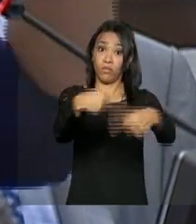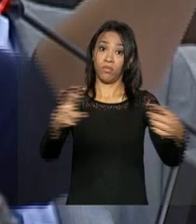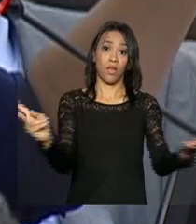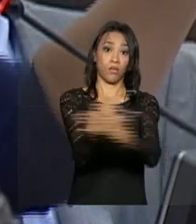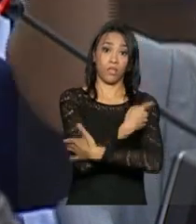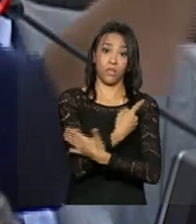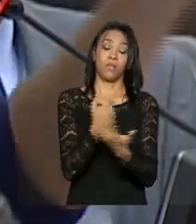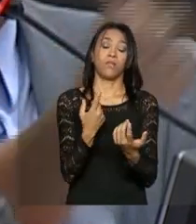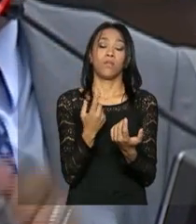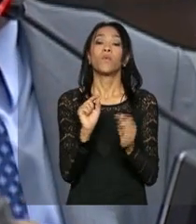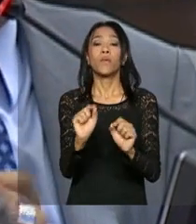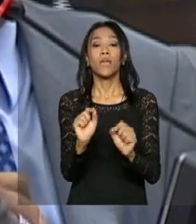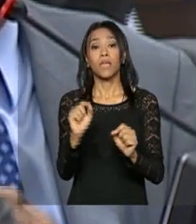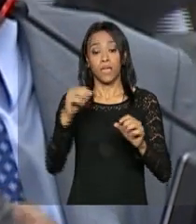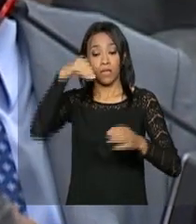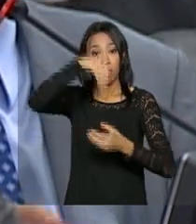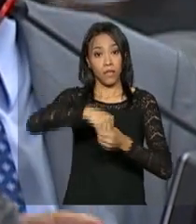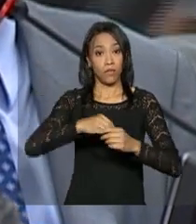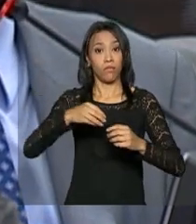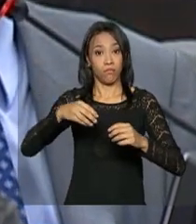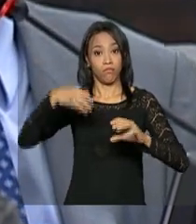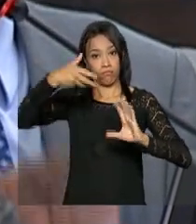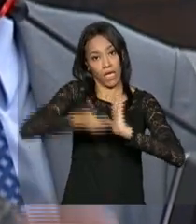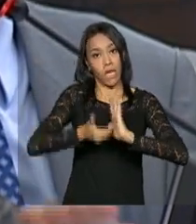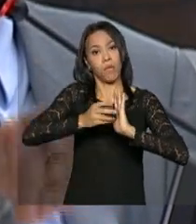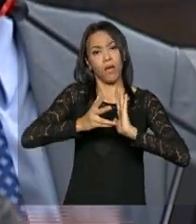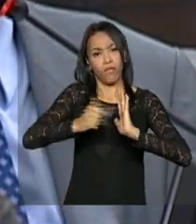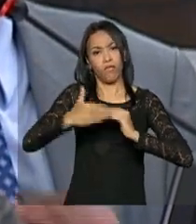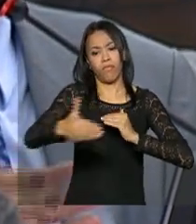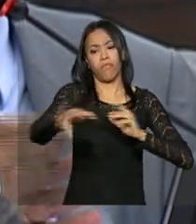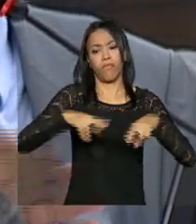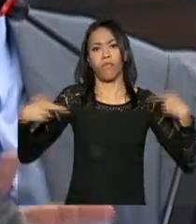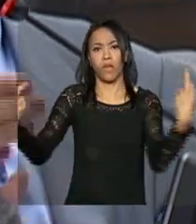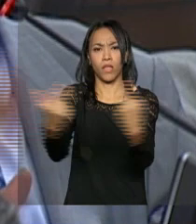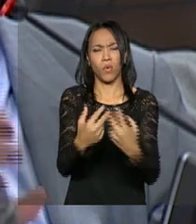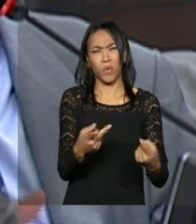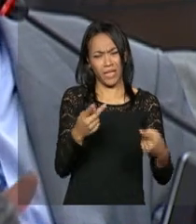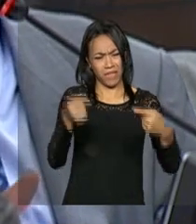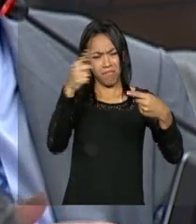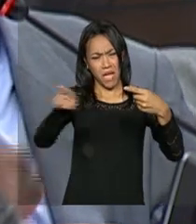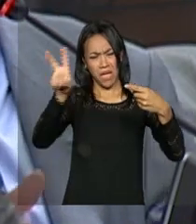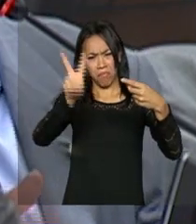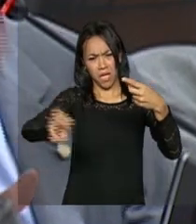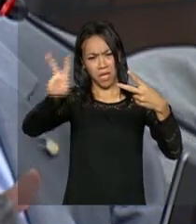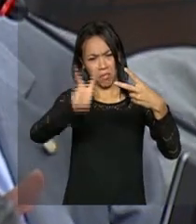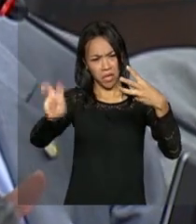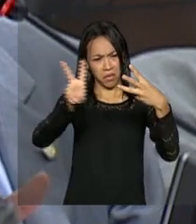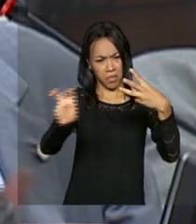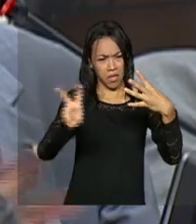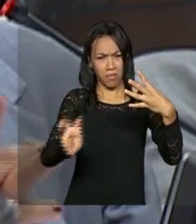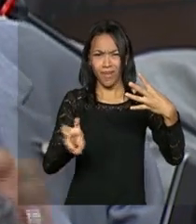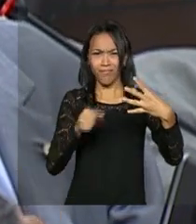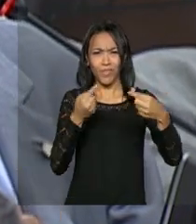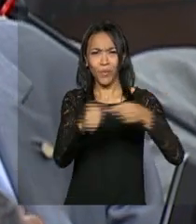desconsiderando que o plenário da casa irá votar. Isso tudo enseja dizer que é uma sequência de ilegalidades, inconstitucionalidades,